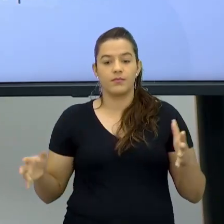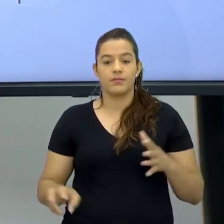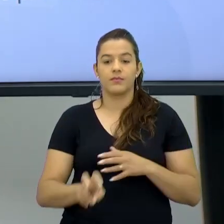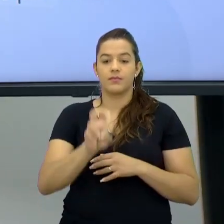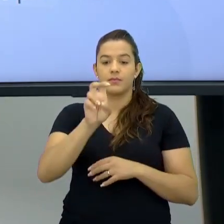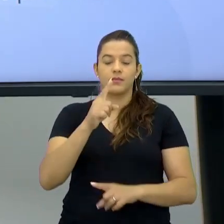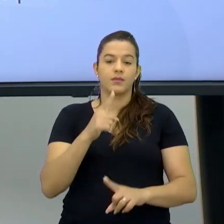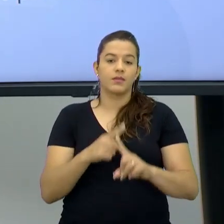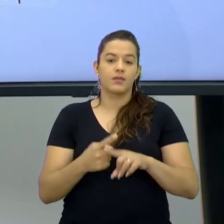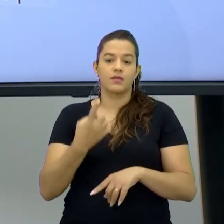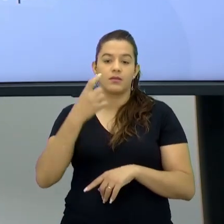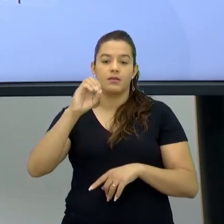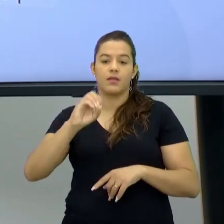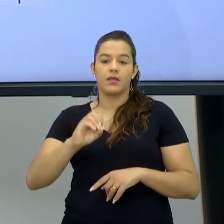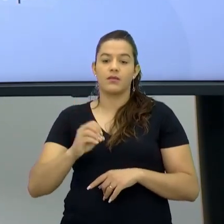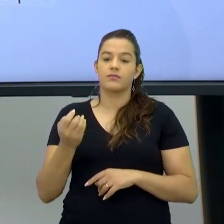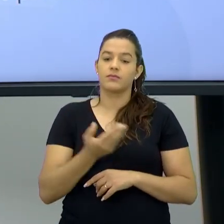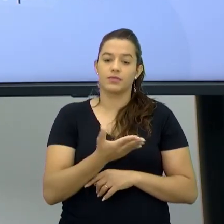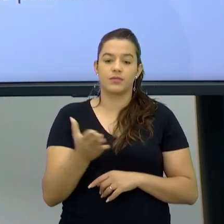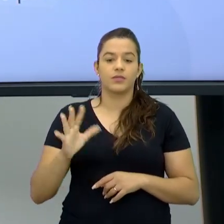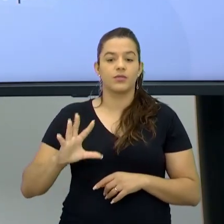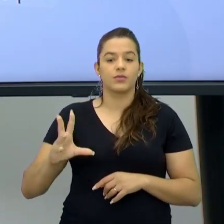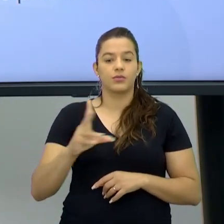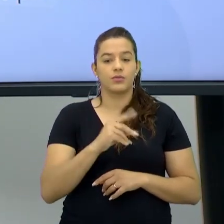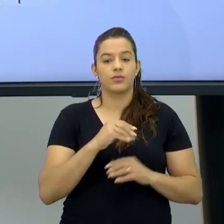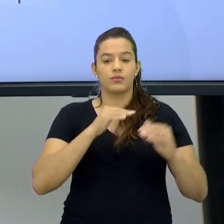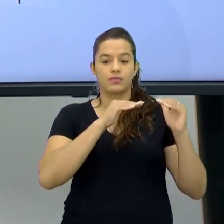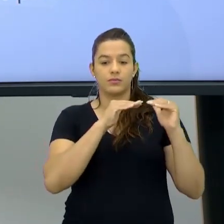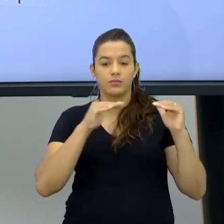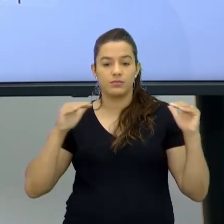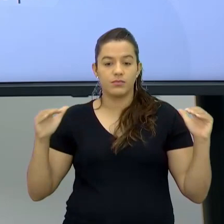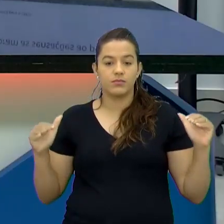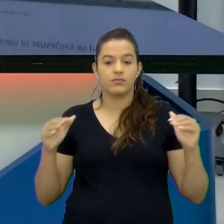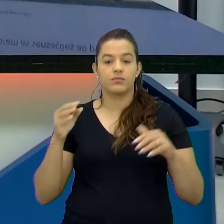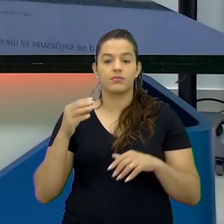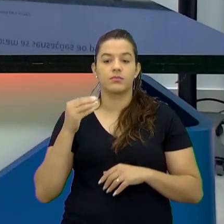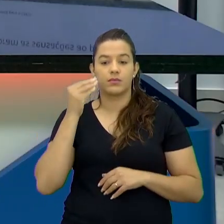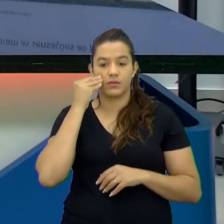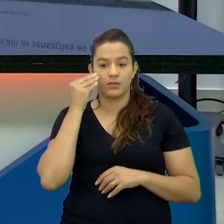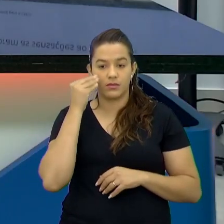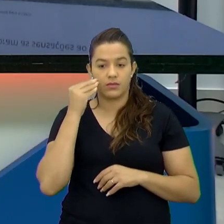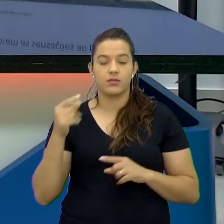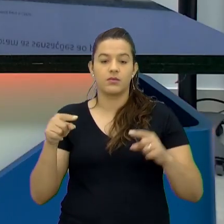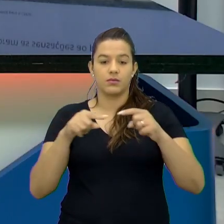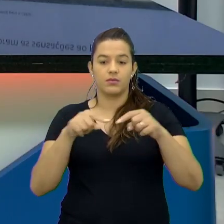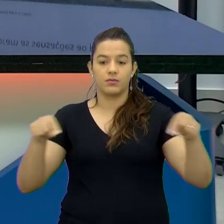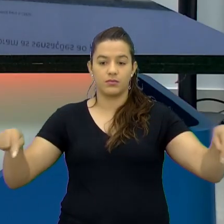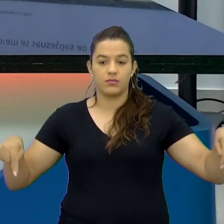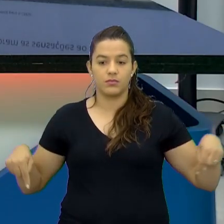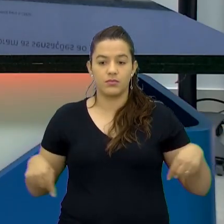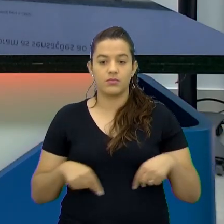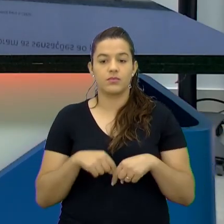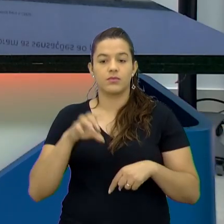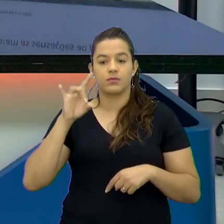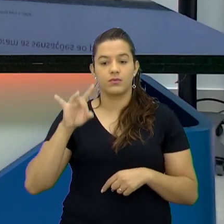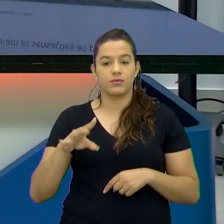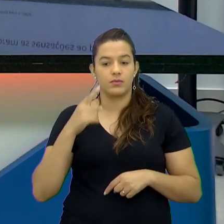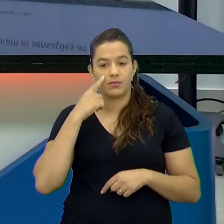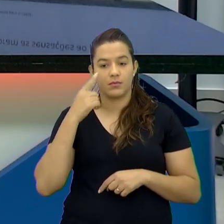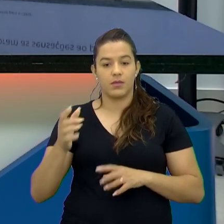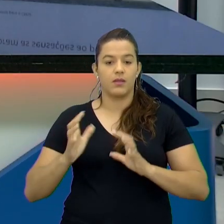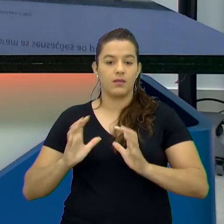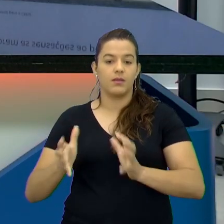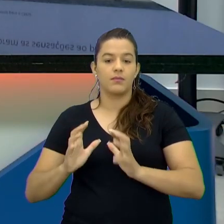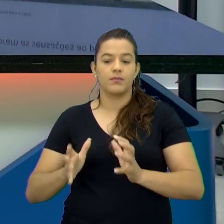Vezes Dez Daqui a pouco Tá todo mundo em silêncio mesmo Como acontece em uma partida Sim Só Se guiando Precisa atenção